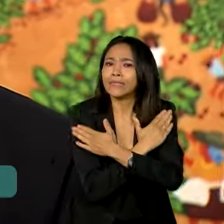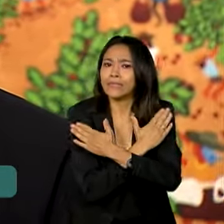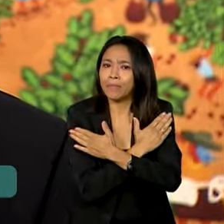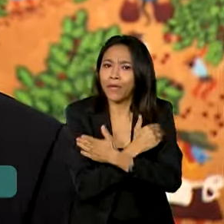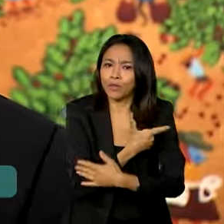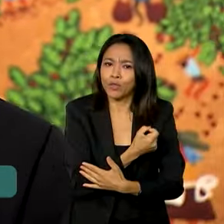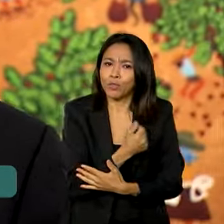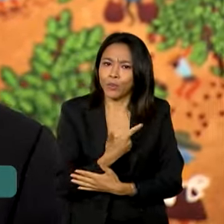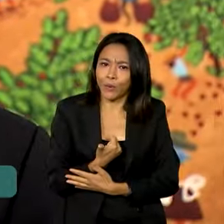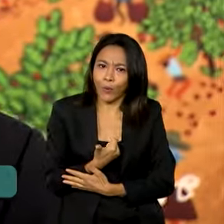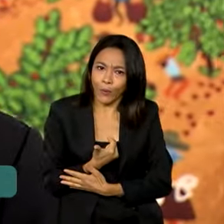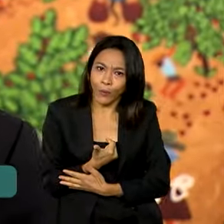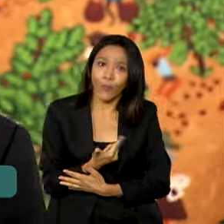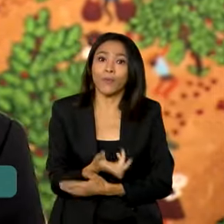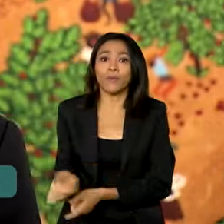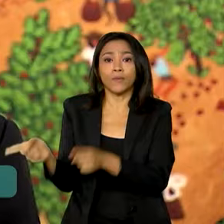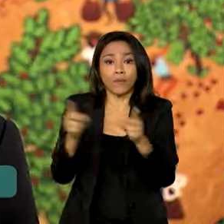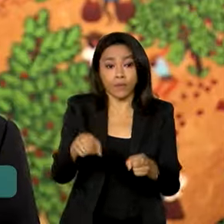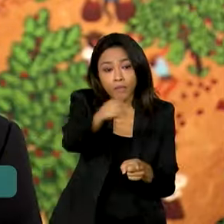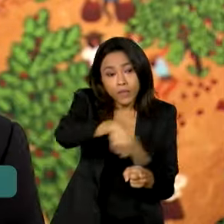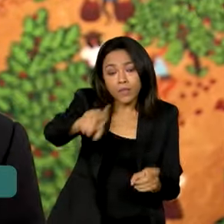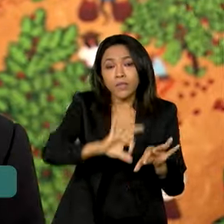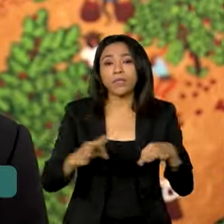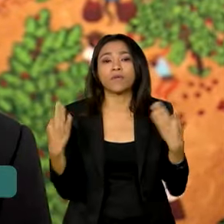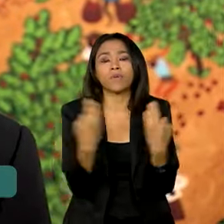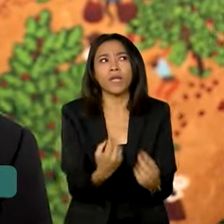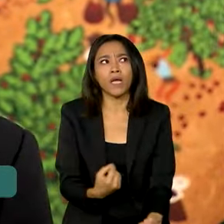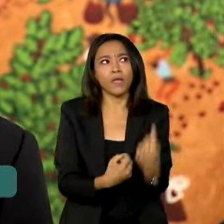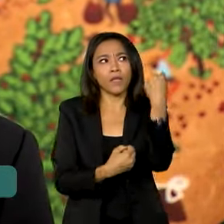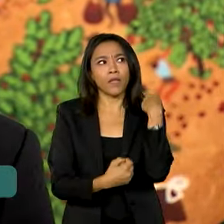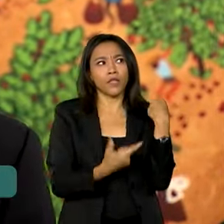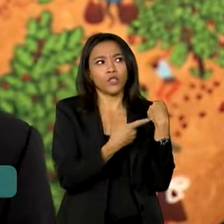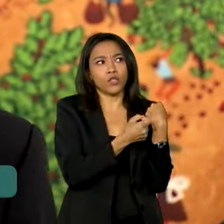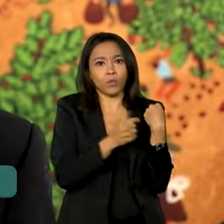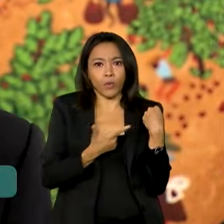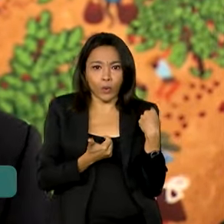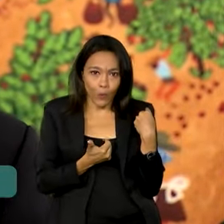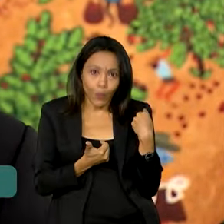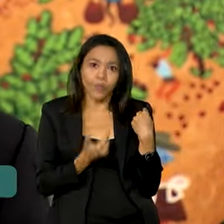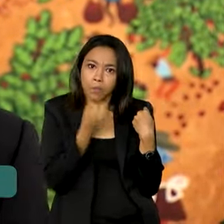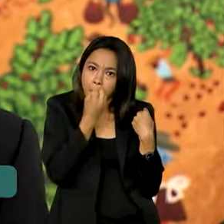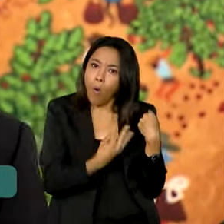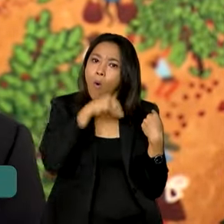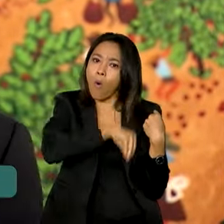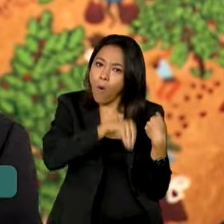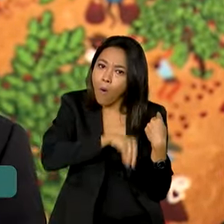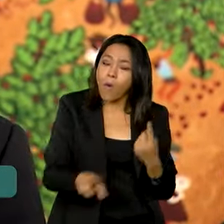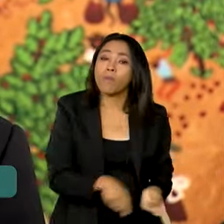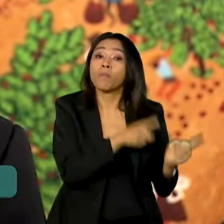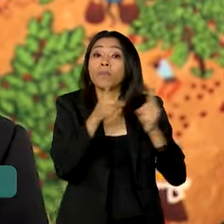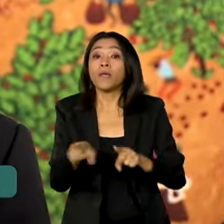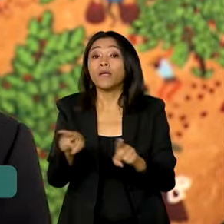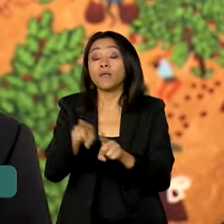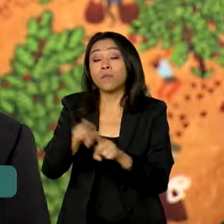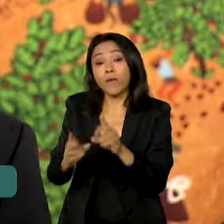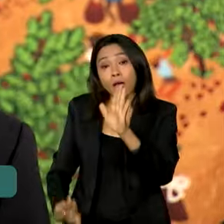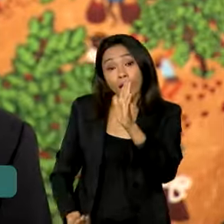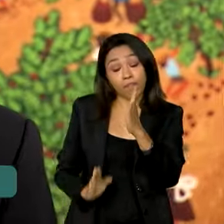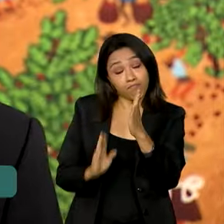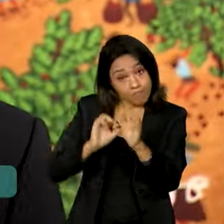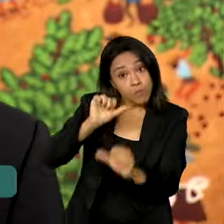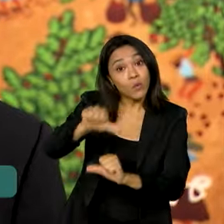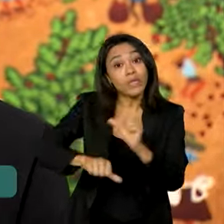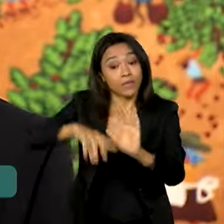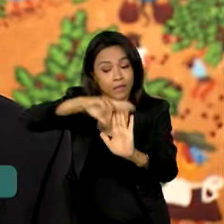ganho das famílias, maior aumento de renda das famílias desde 2012 também. E aprovação, regulamentação da reforma tributária é